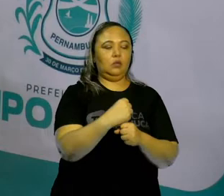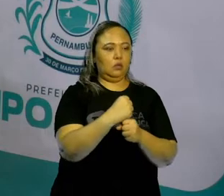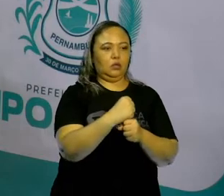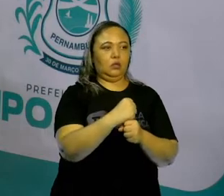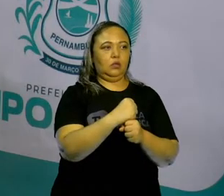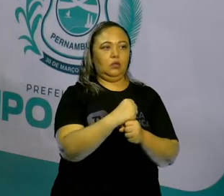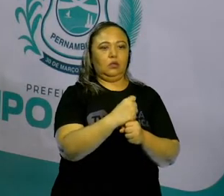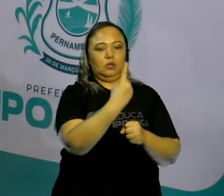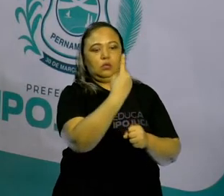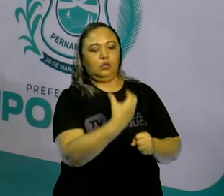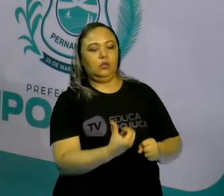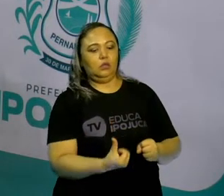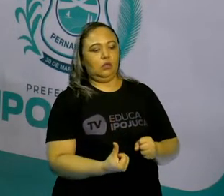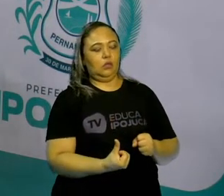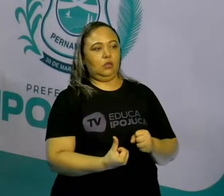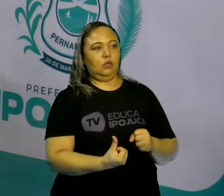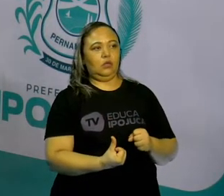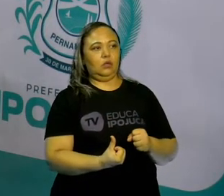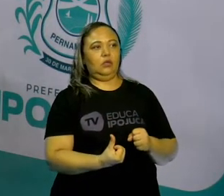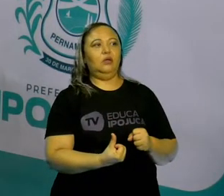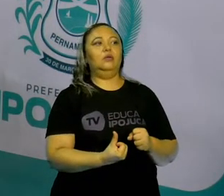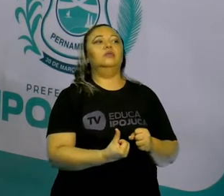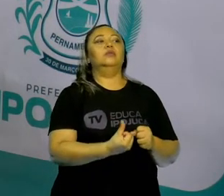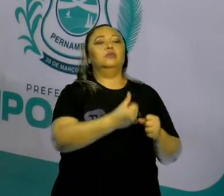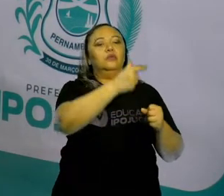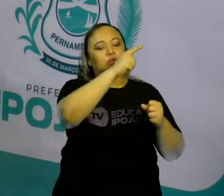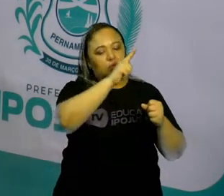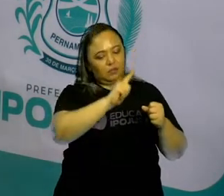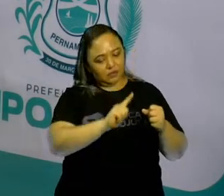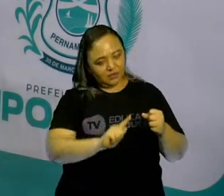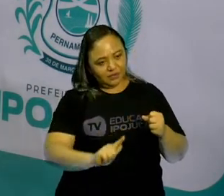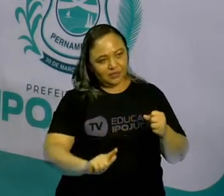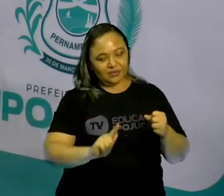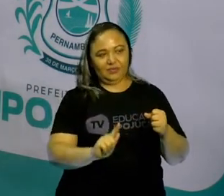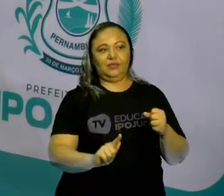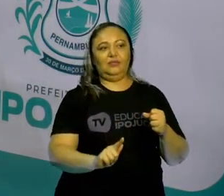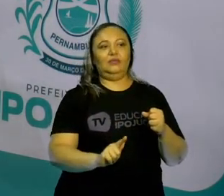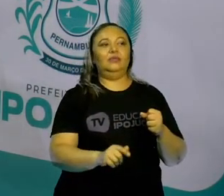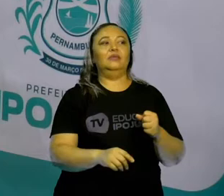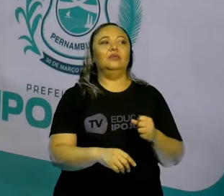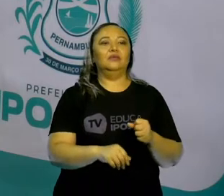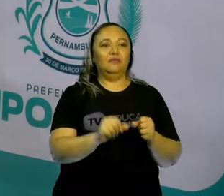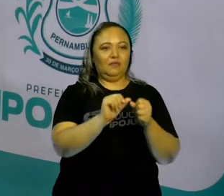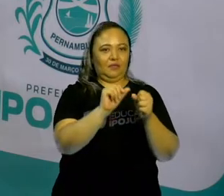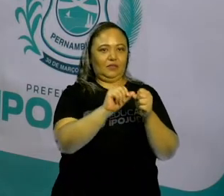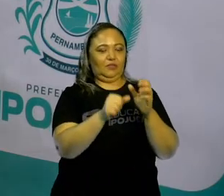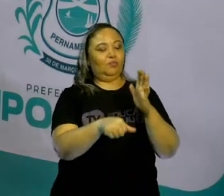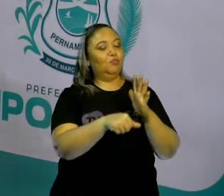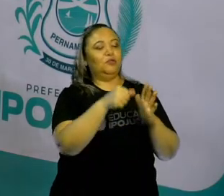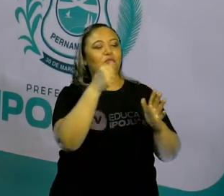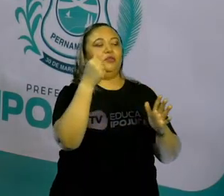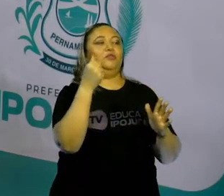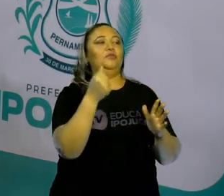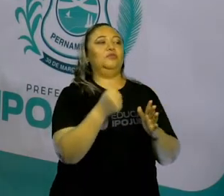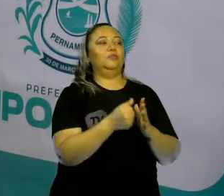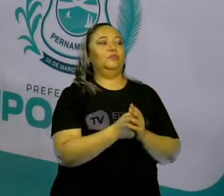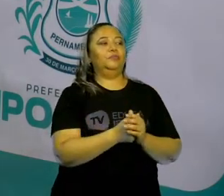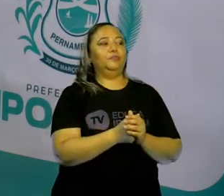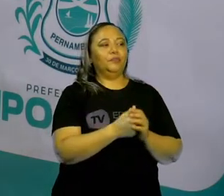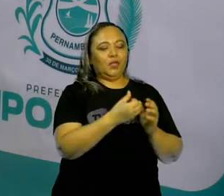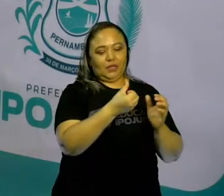16. E aí, a gente vai usar a mesma forma como a gente fez no anterior.